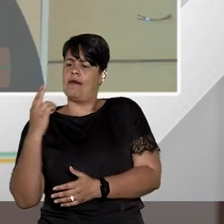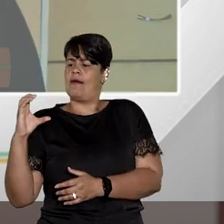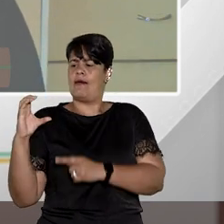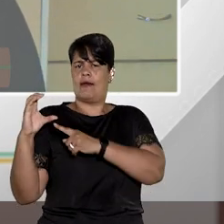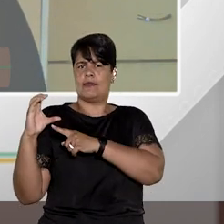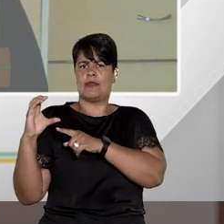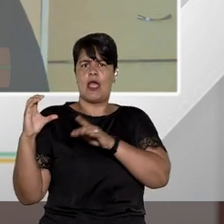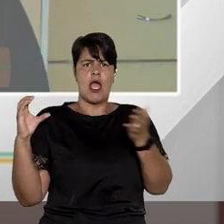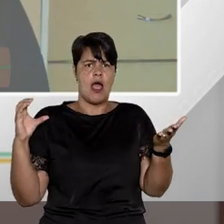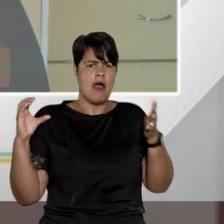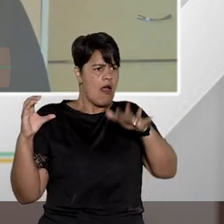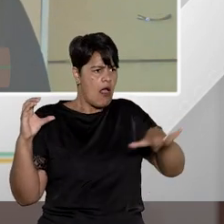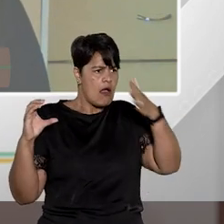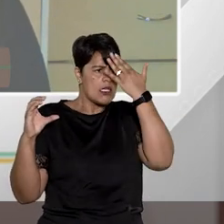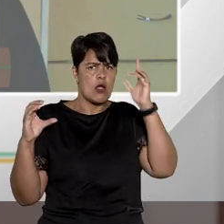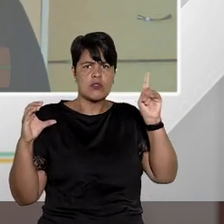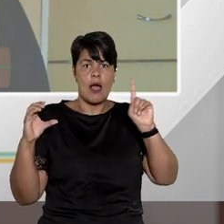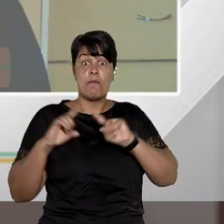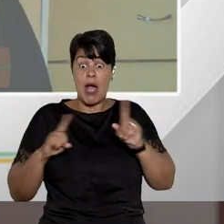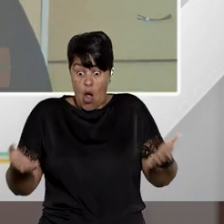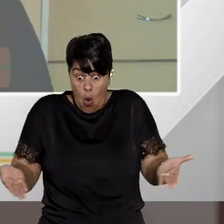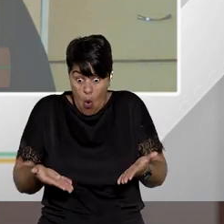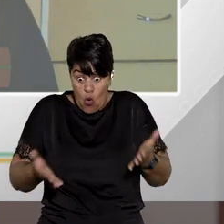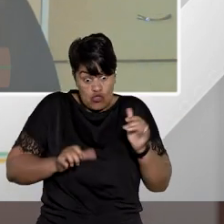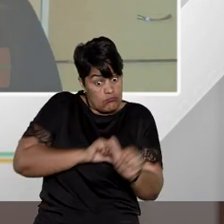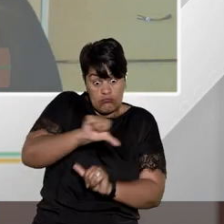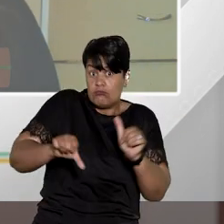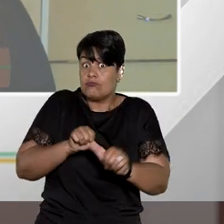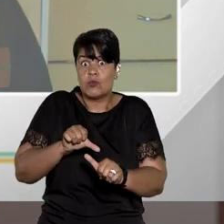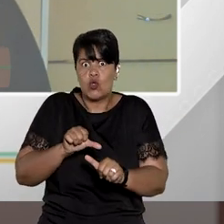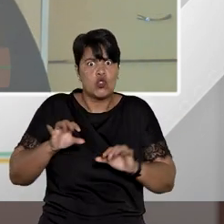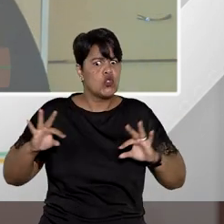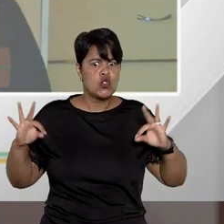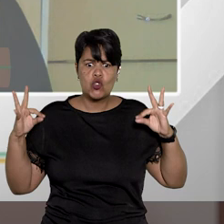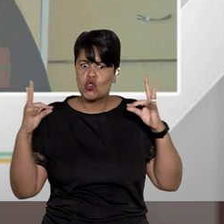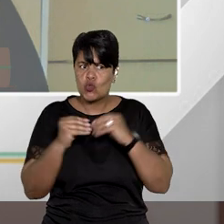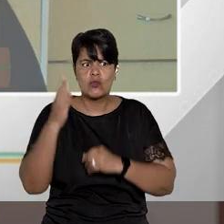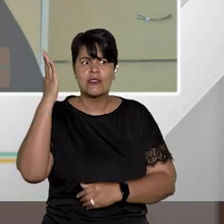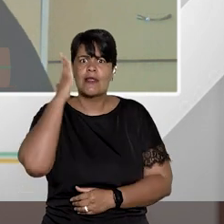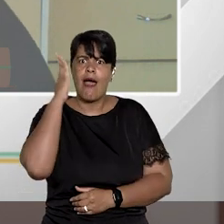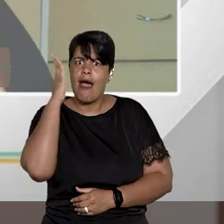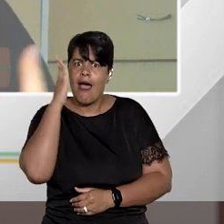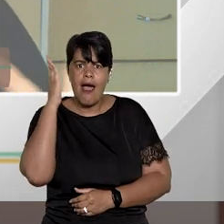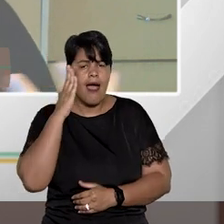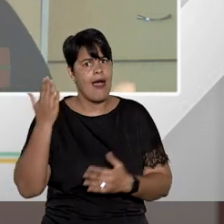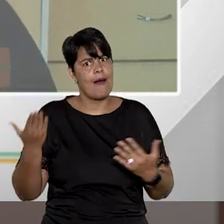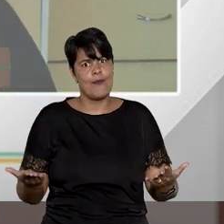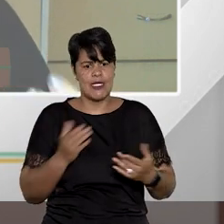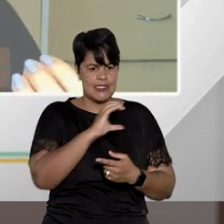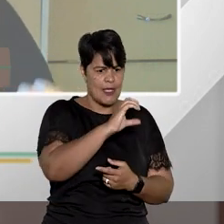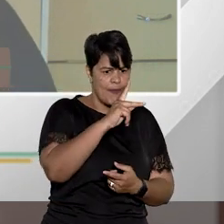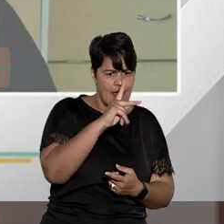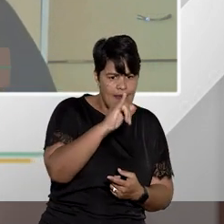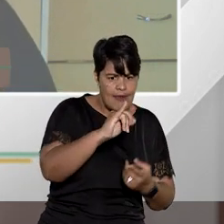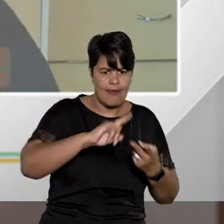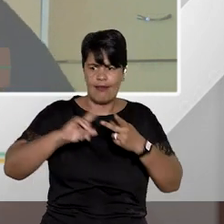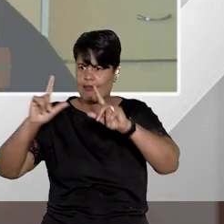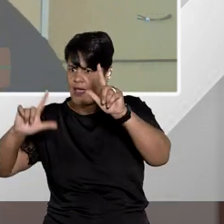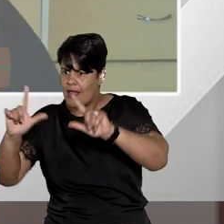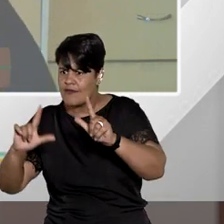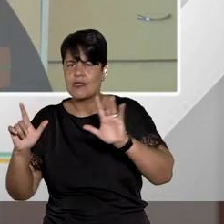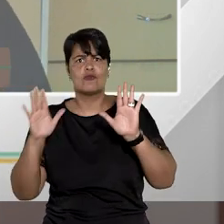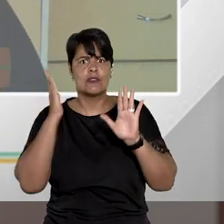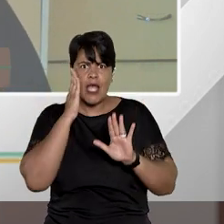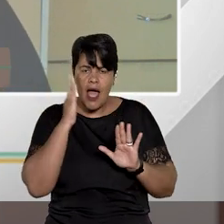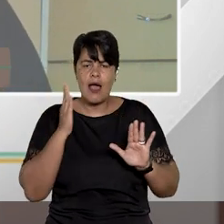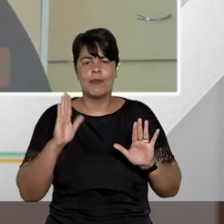sabiam o era isso. Hoje em dia, todo mundo sabe, né? Todo mundo vê na televisão, na CPI, se popularizou. Que bom, isso